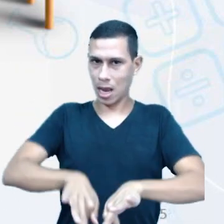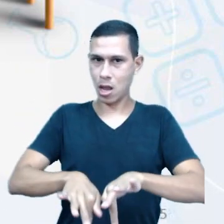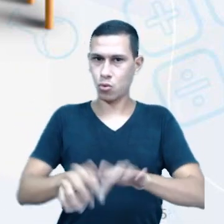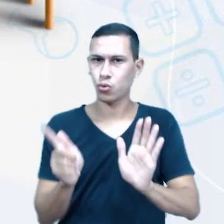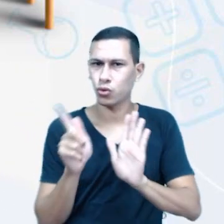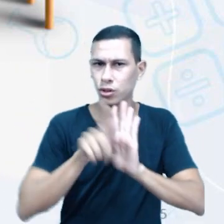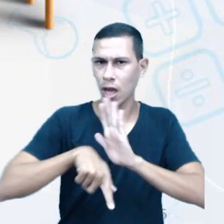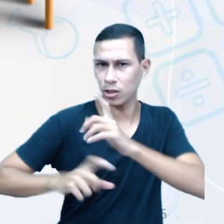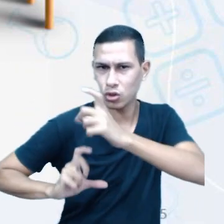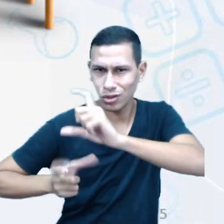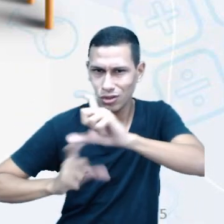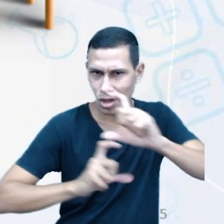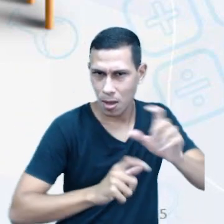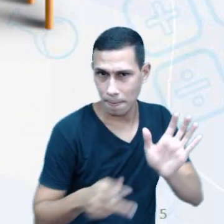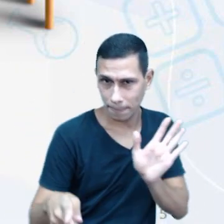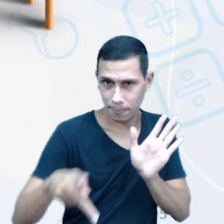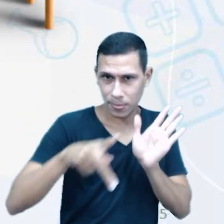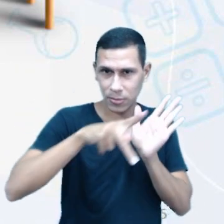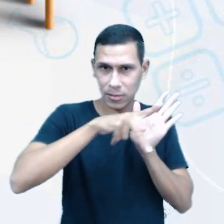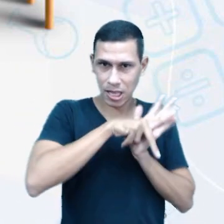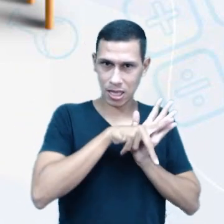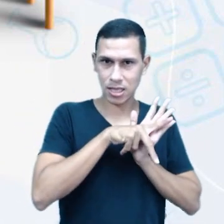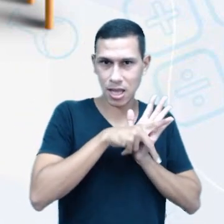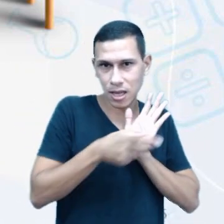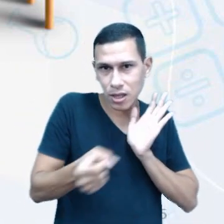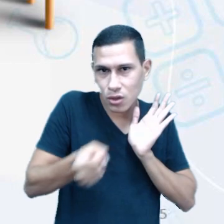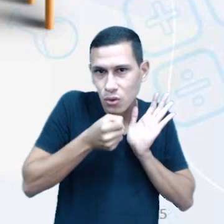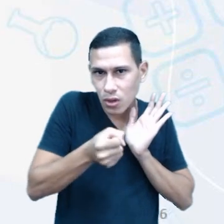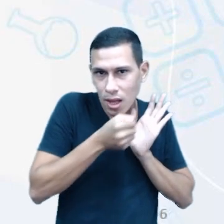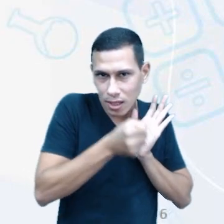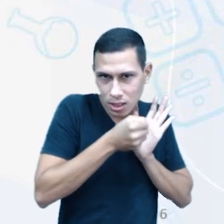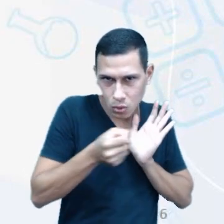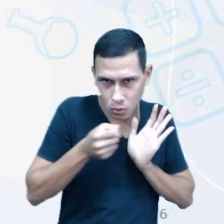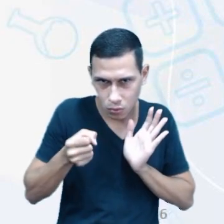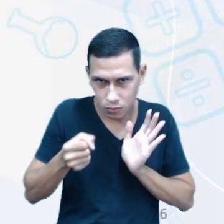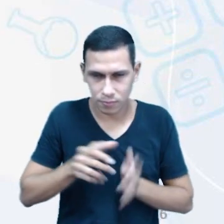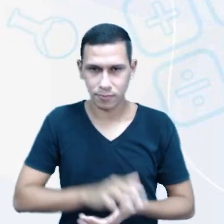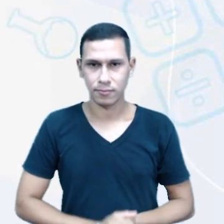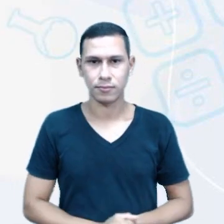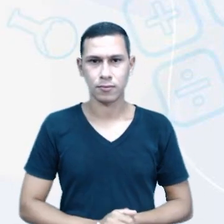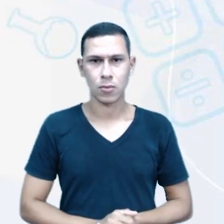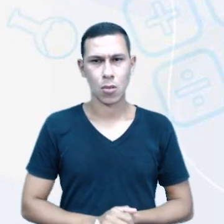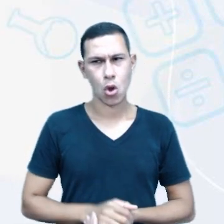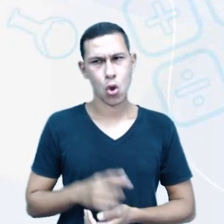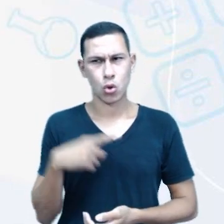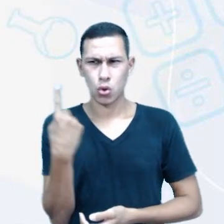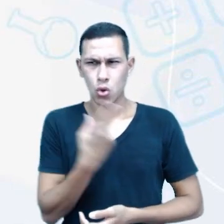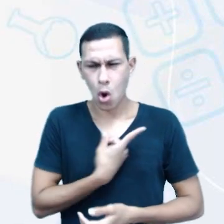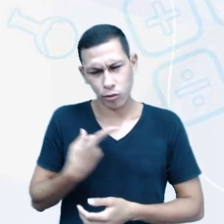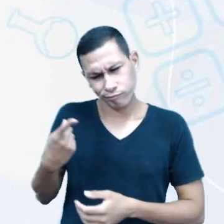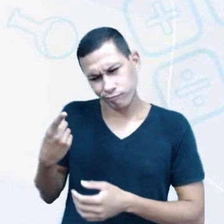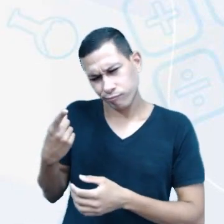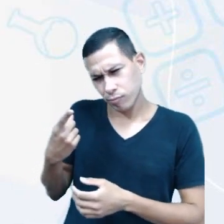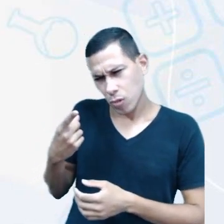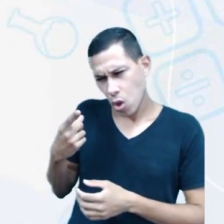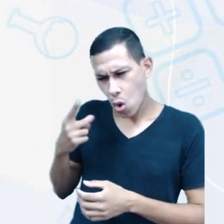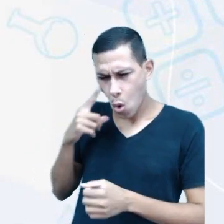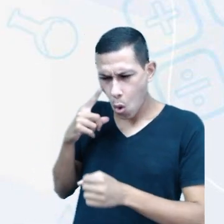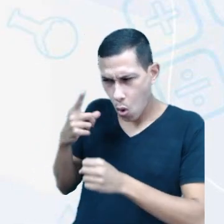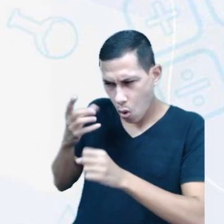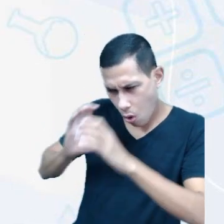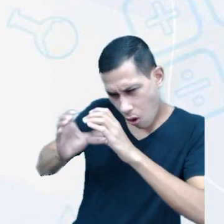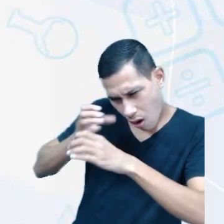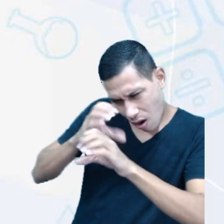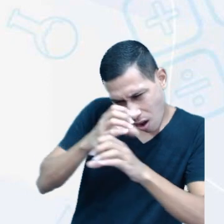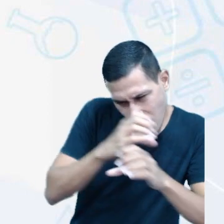pertence ao gênero do campo jornalístico. Fizemos análise das principais características da charge.